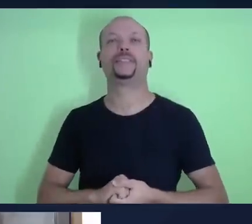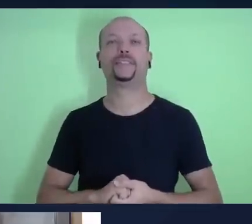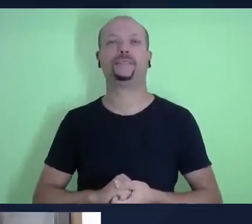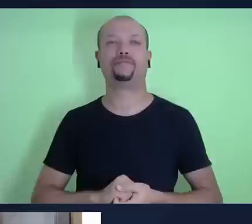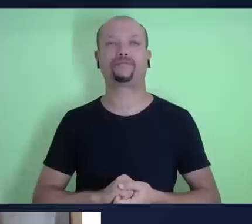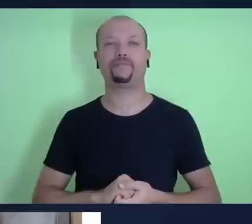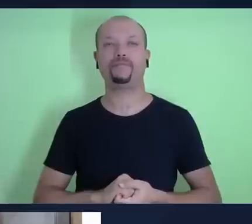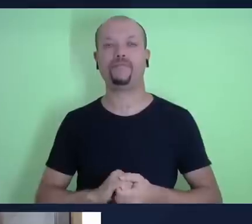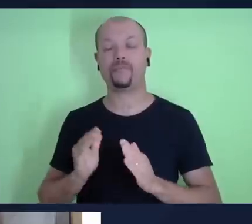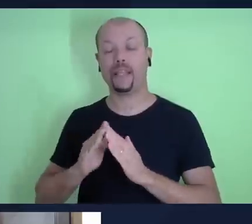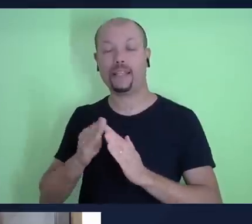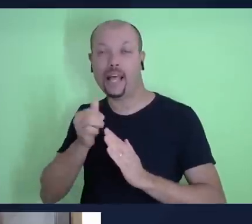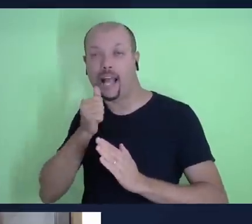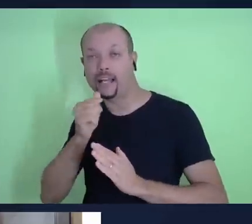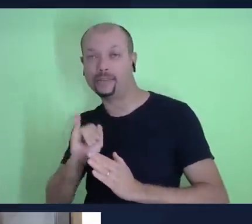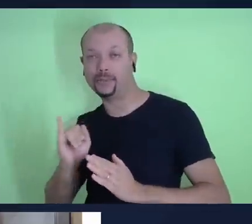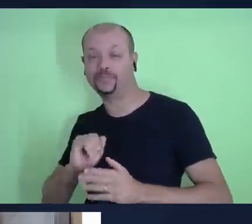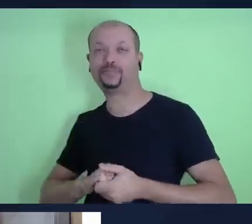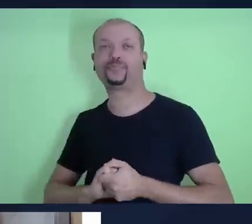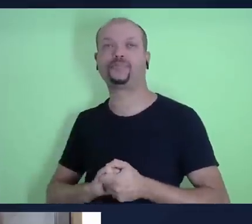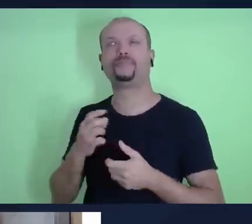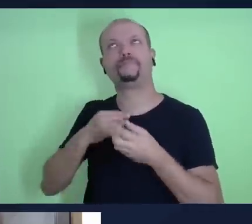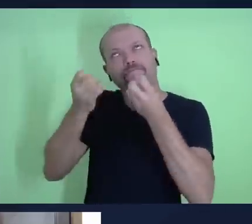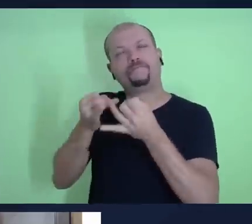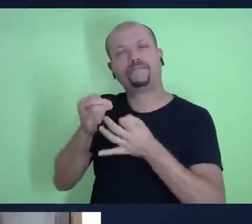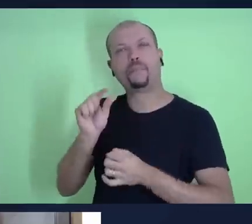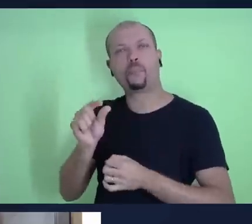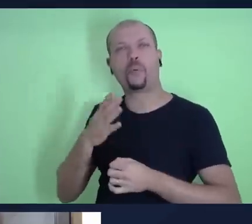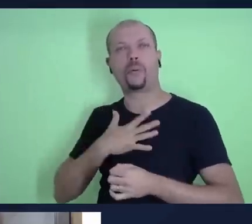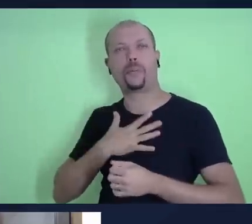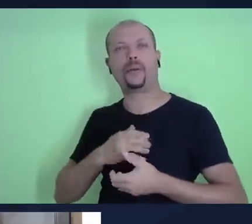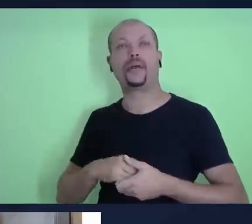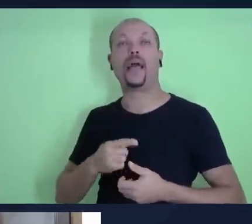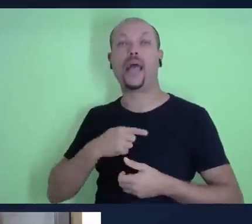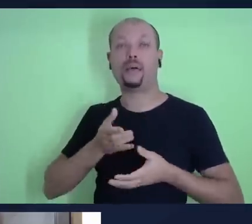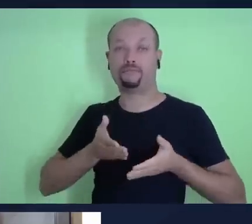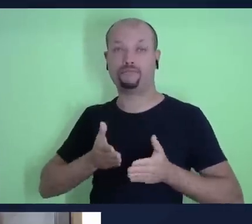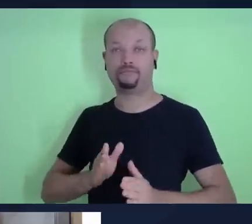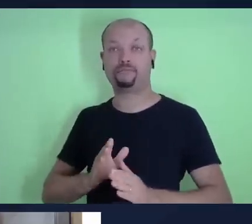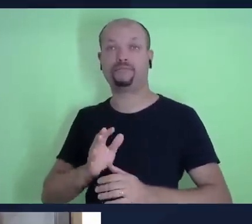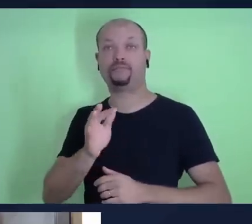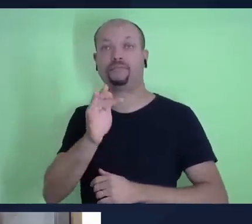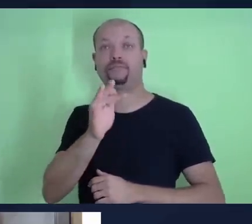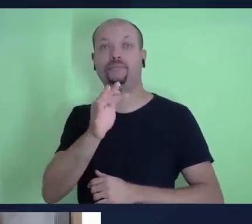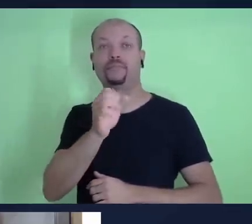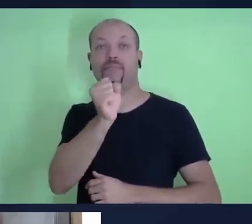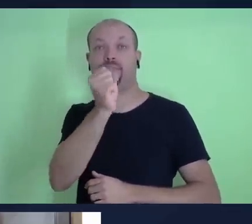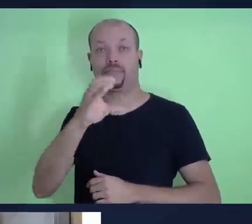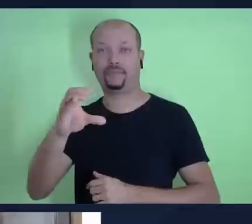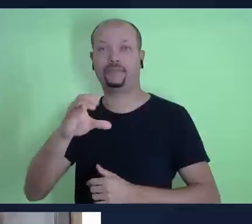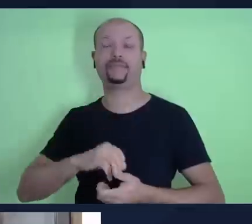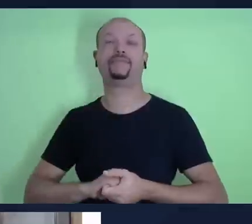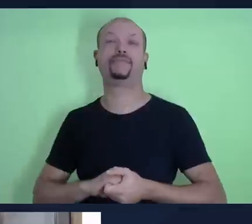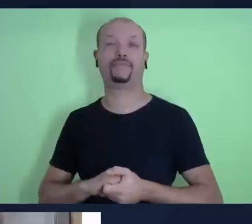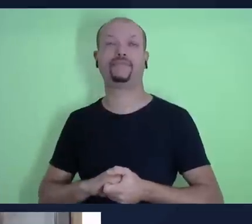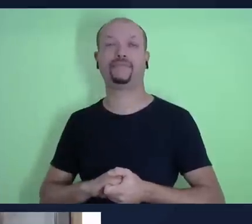Bom, contando um pouquinho de mim aqui, eu sou natural de Florianópolis, Santa Catarina e